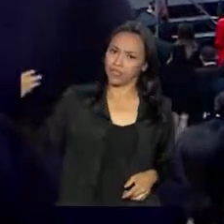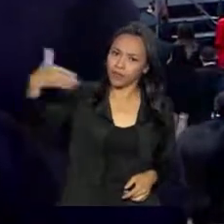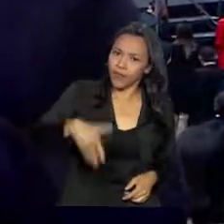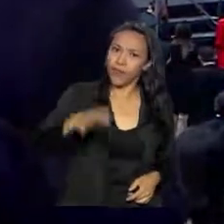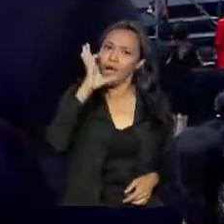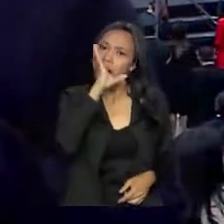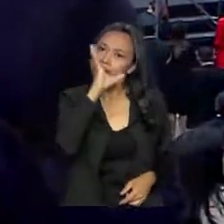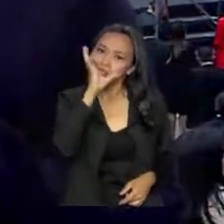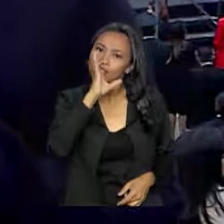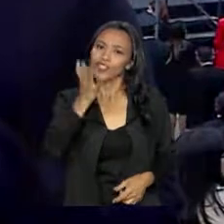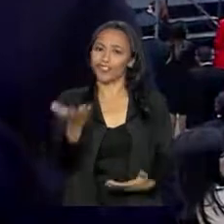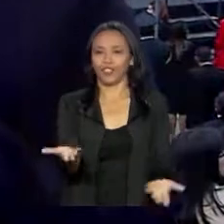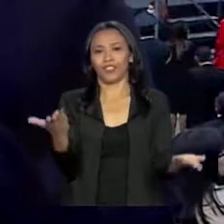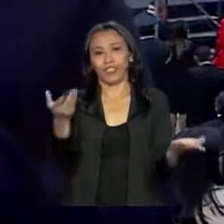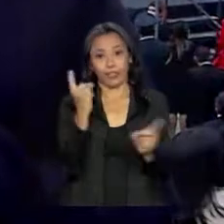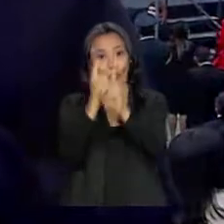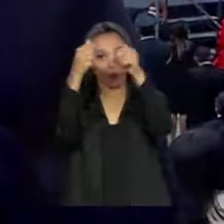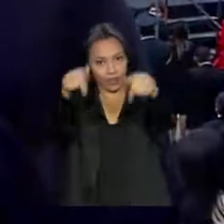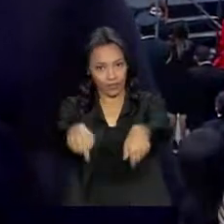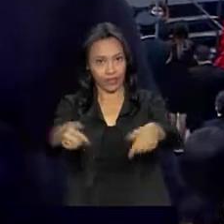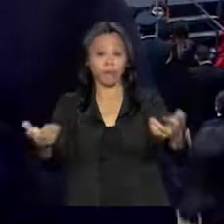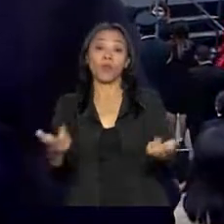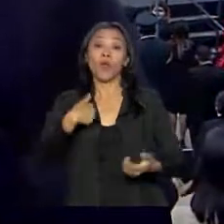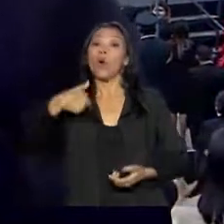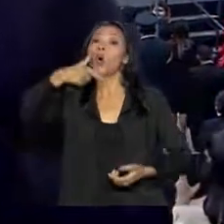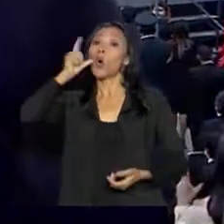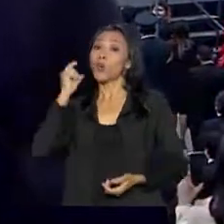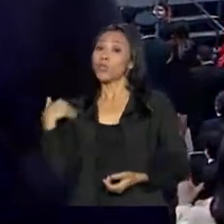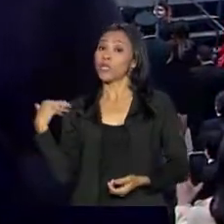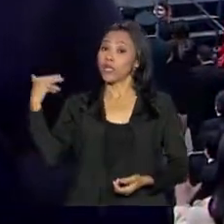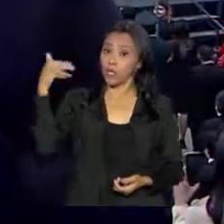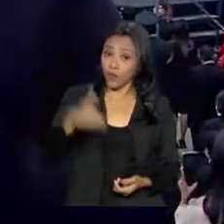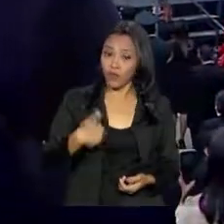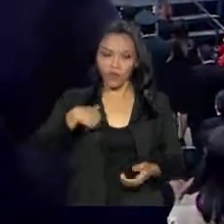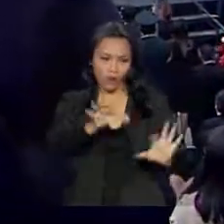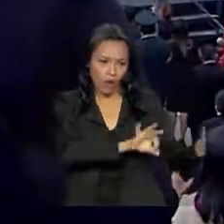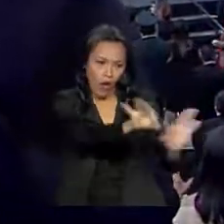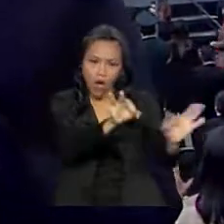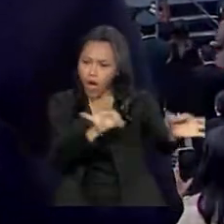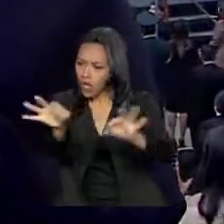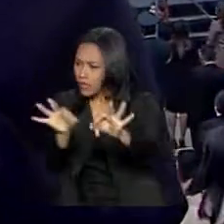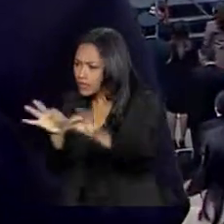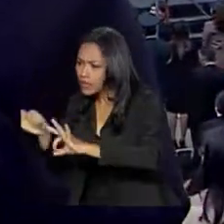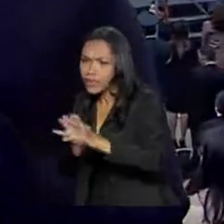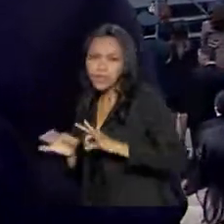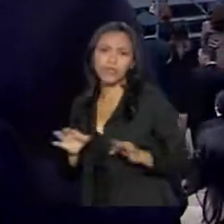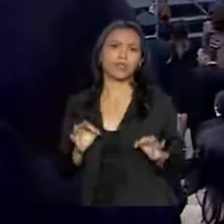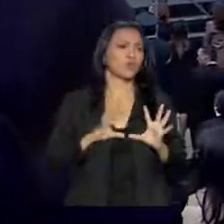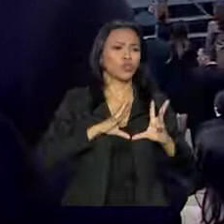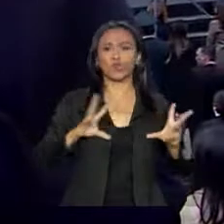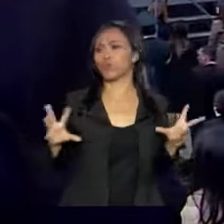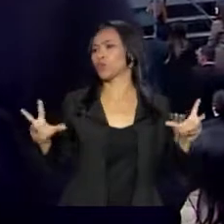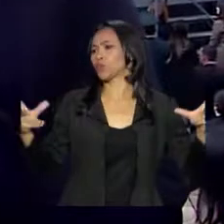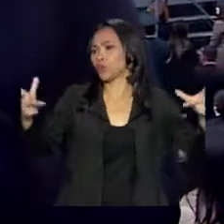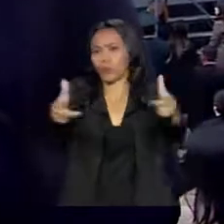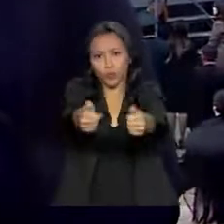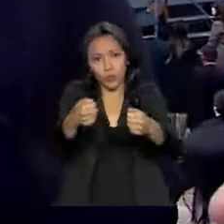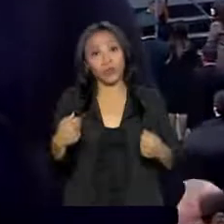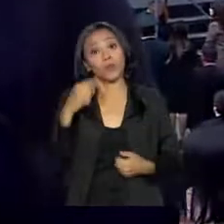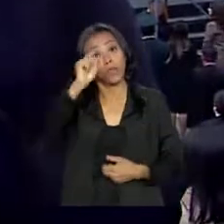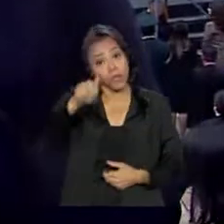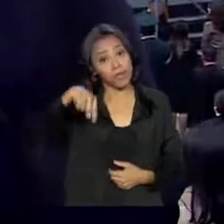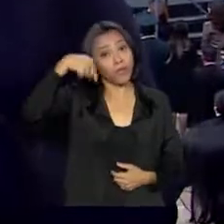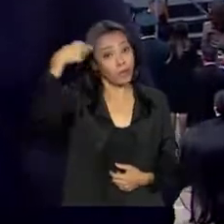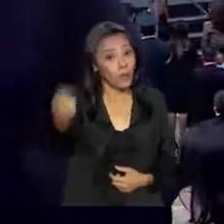cerimônia. E eu, ontem, eu estive aqui no local de organização dessa cerimônia, na montagem de toda essa estrutura e no